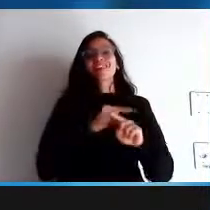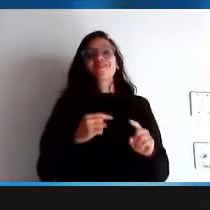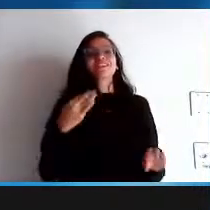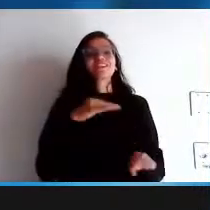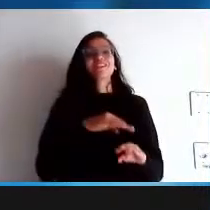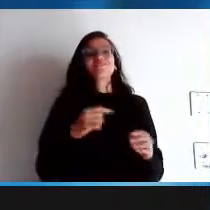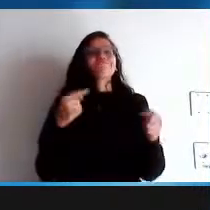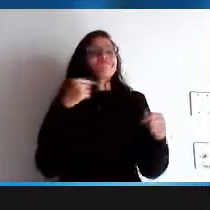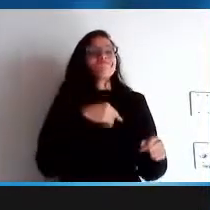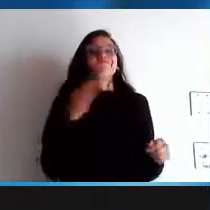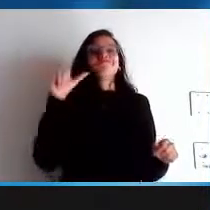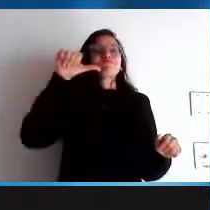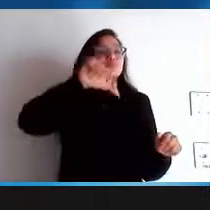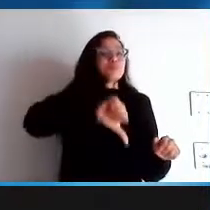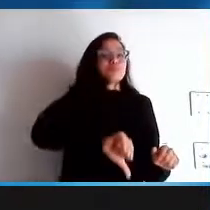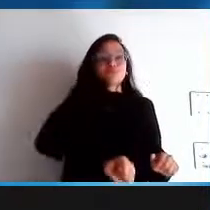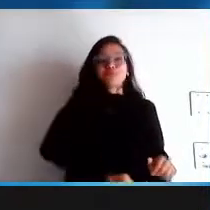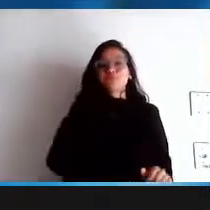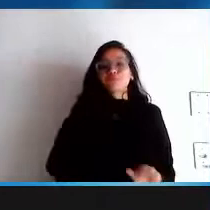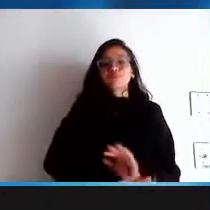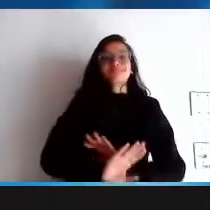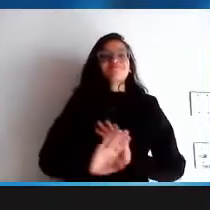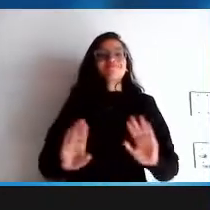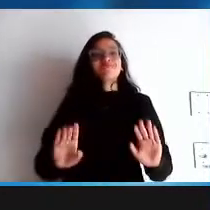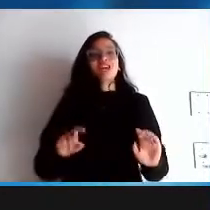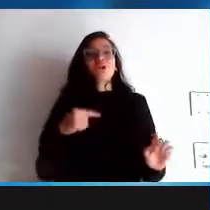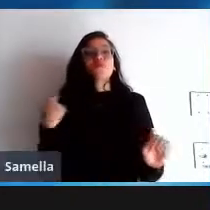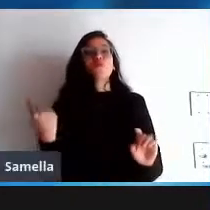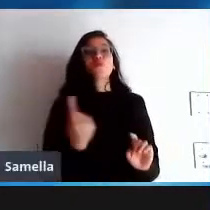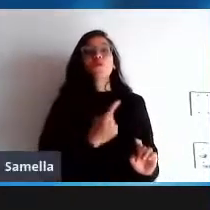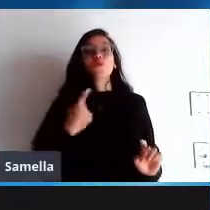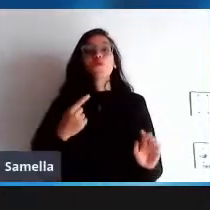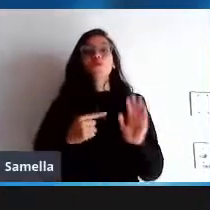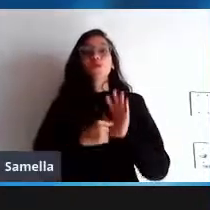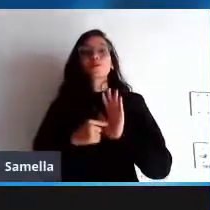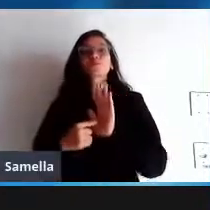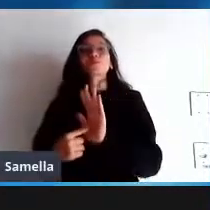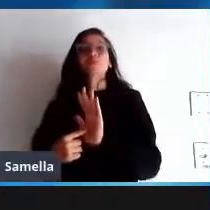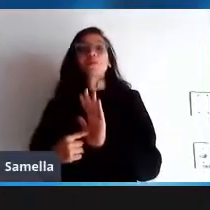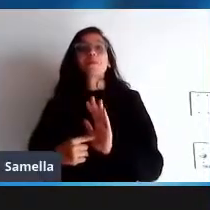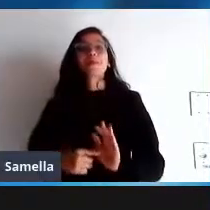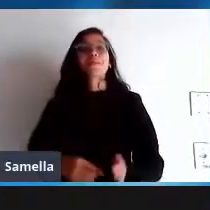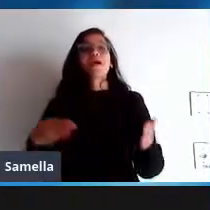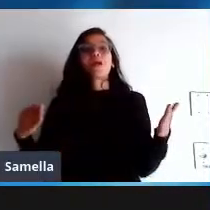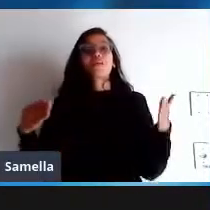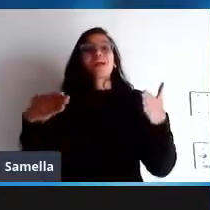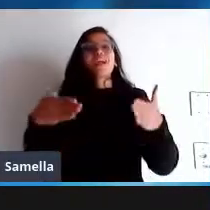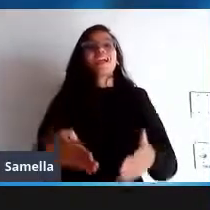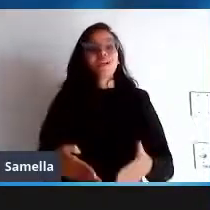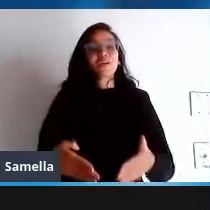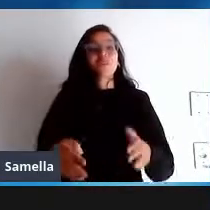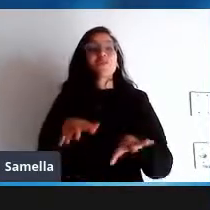antes na definição o nosso nosso papel é garantir viabilizar e tornar sustentável